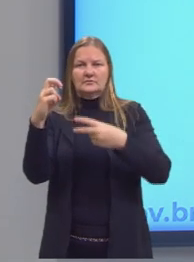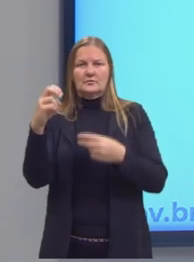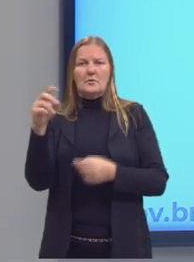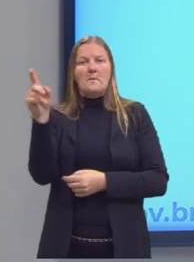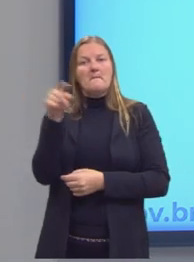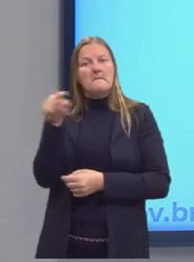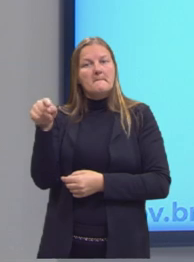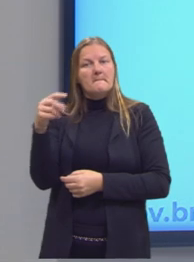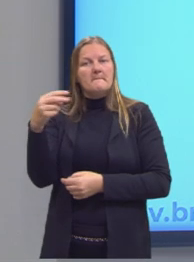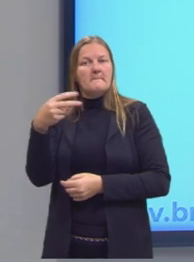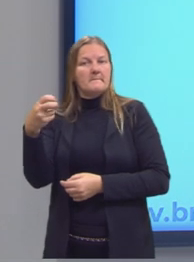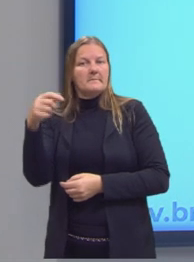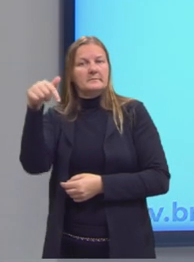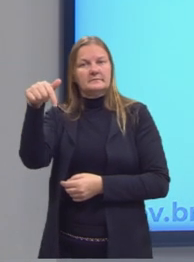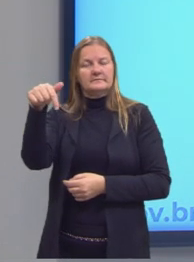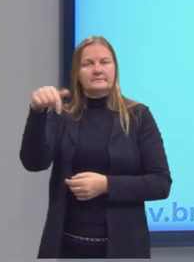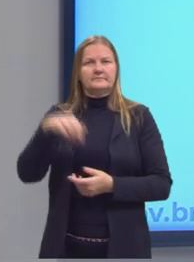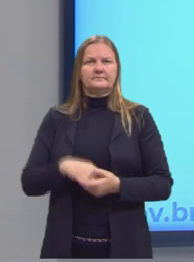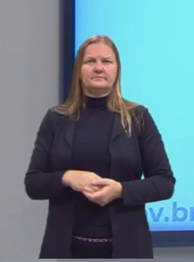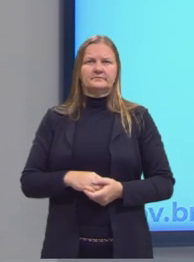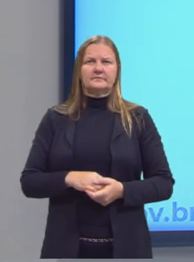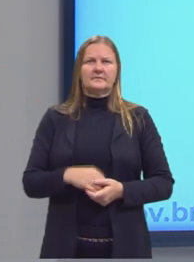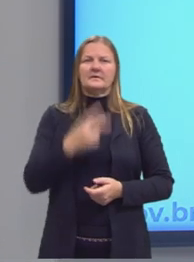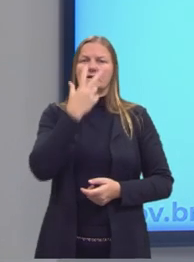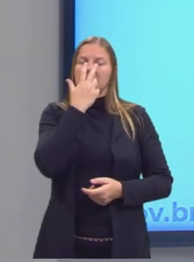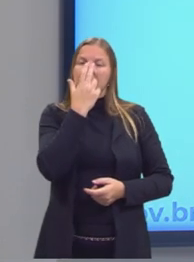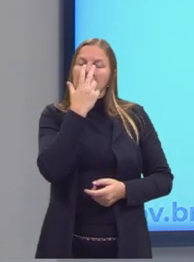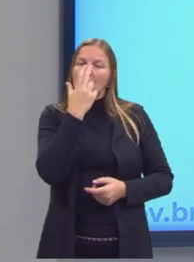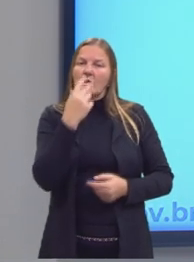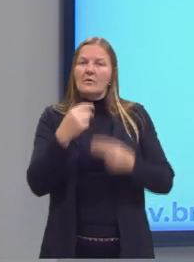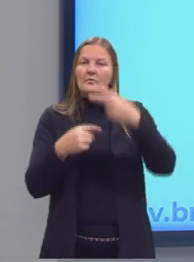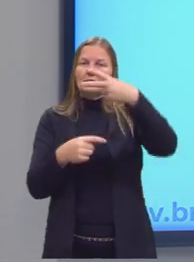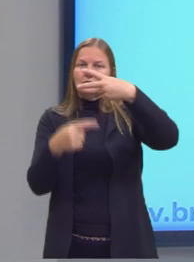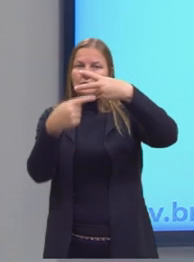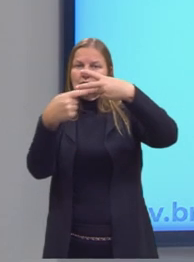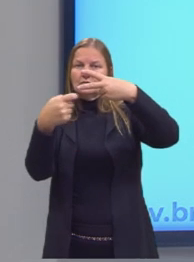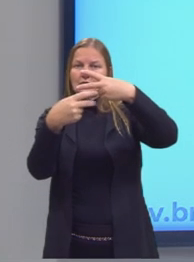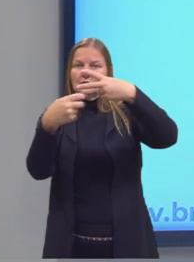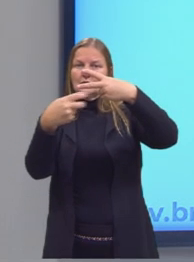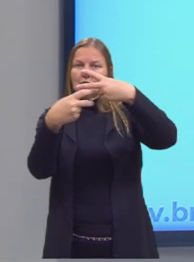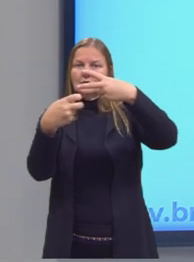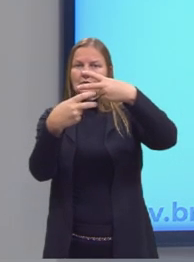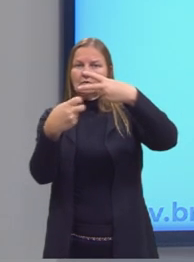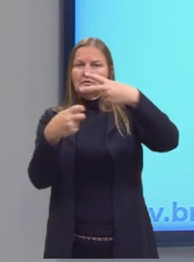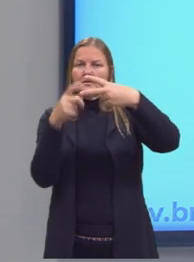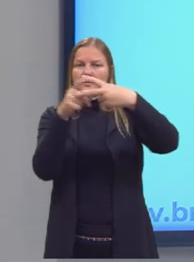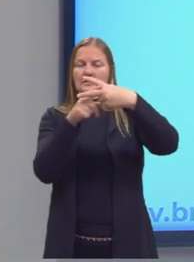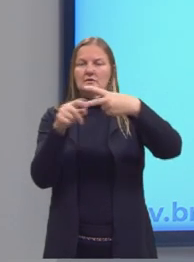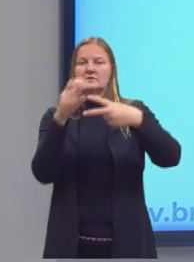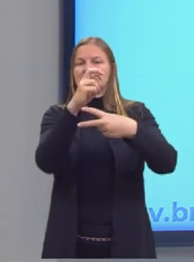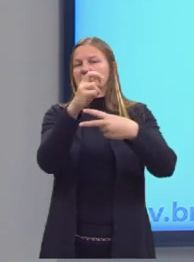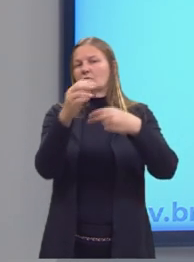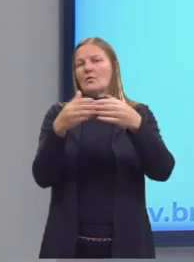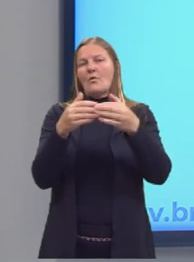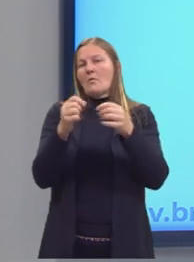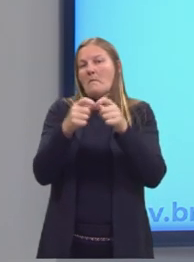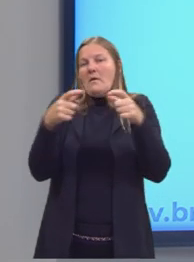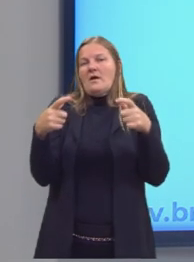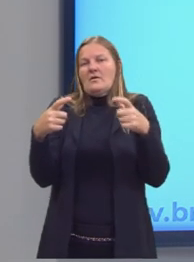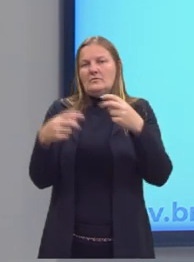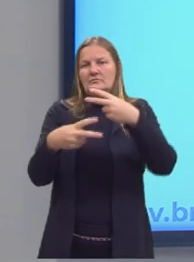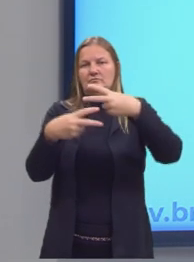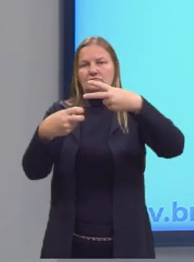nós tínhamos o maior igual, que é com o tracinho embaixo, porque o x pode ser 5 e pode ser qualquer valor maior do que ele,